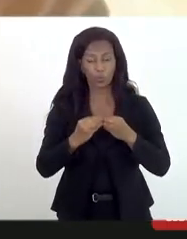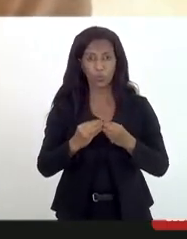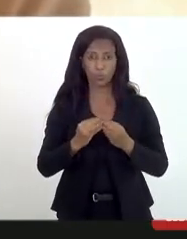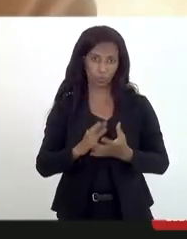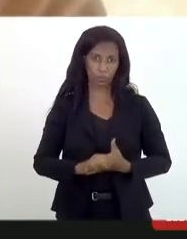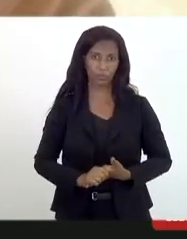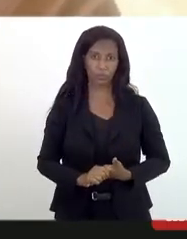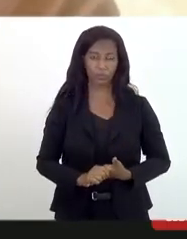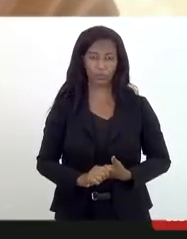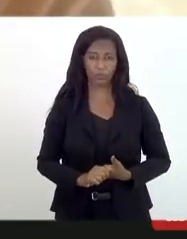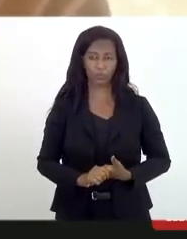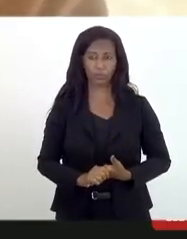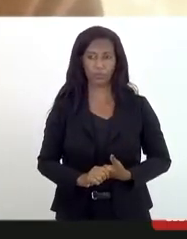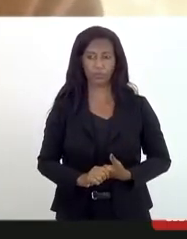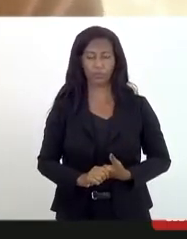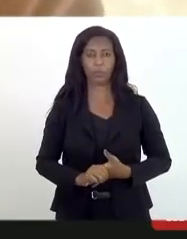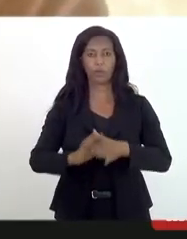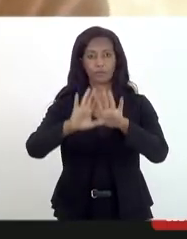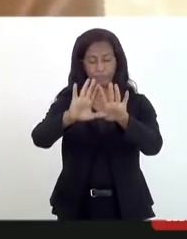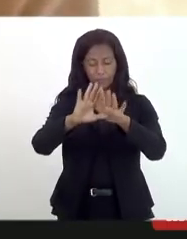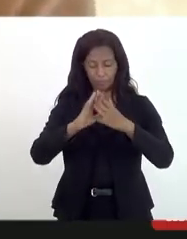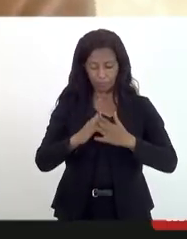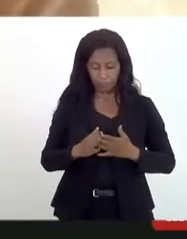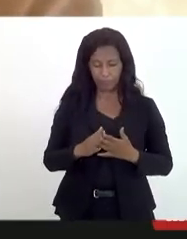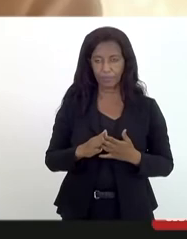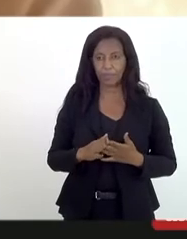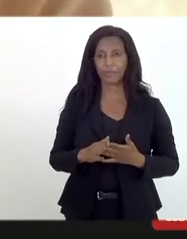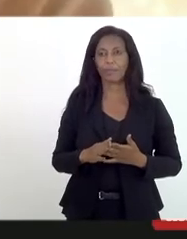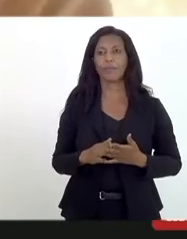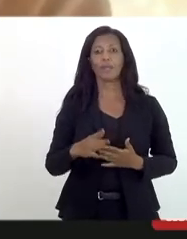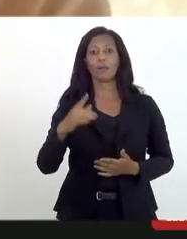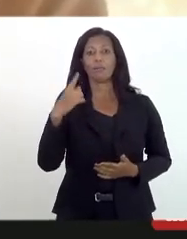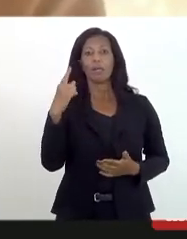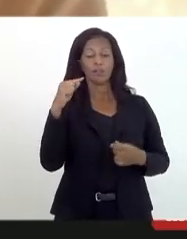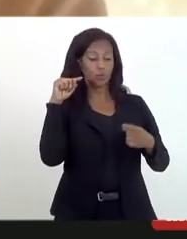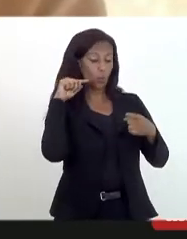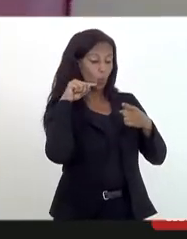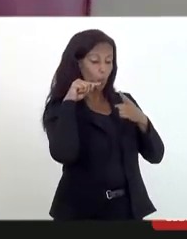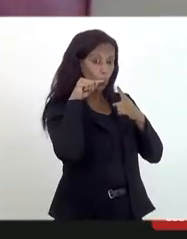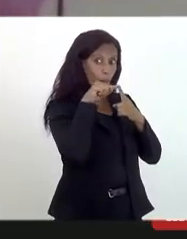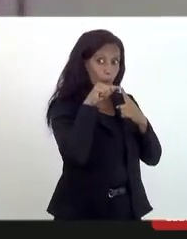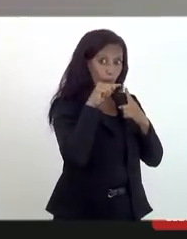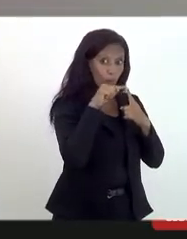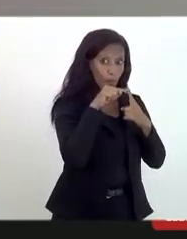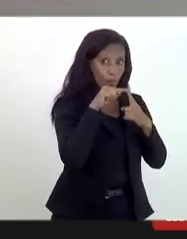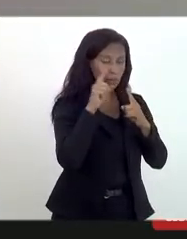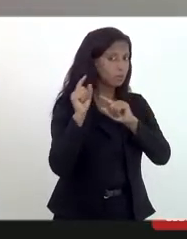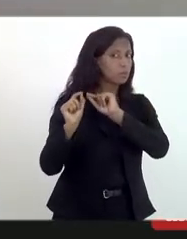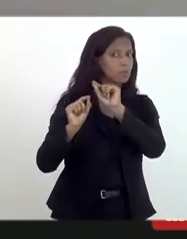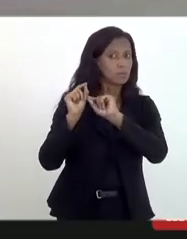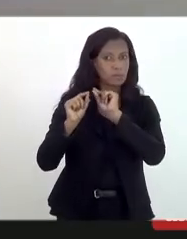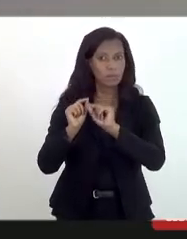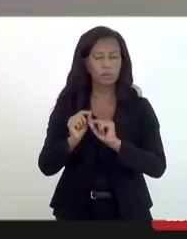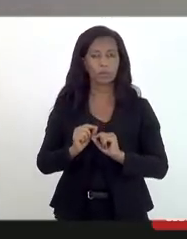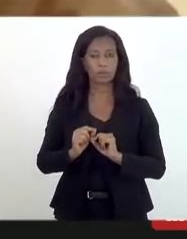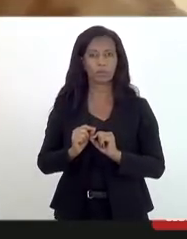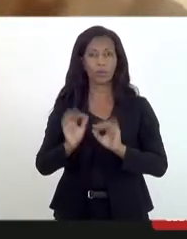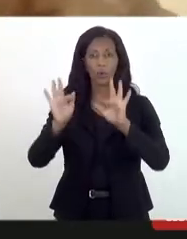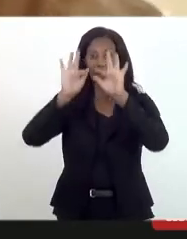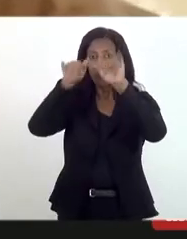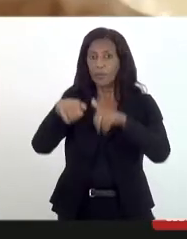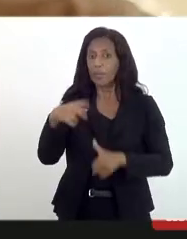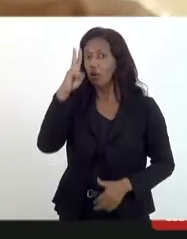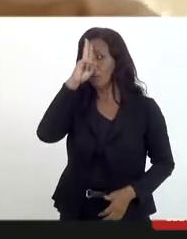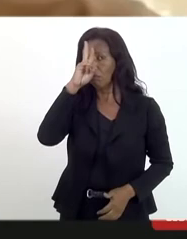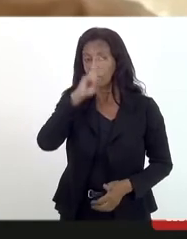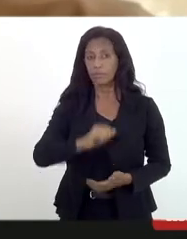o ponto da questão, doutor Mitropont, deputado, é o seguinte, o final da história,